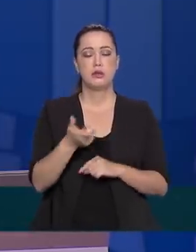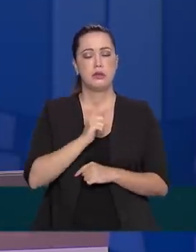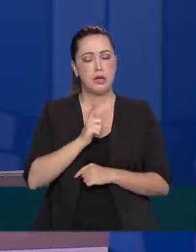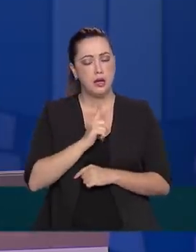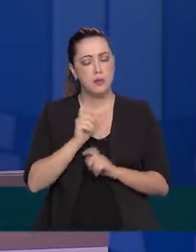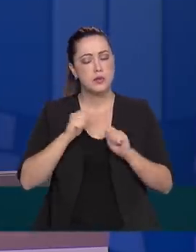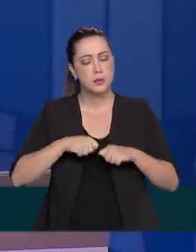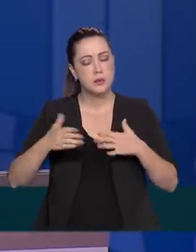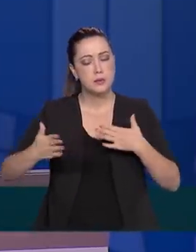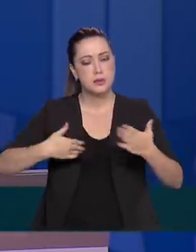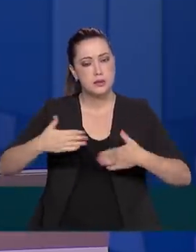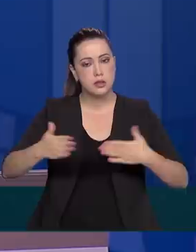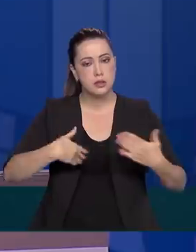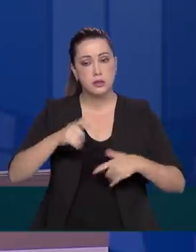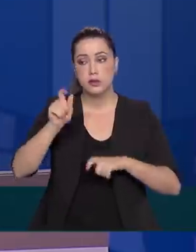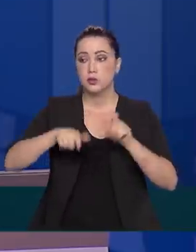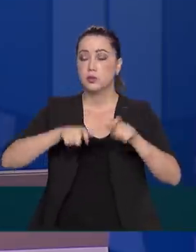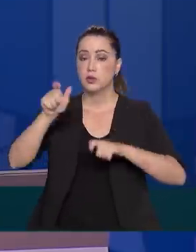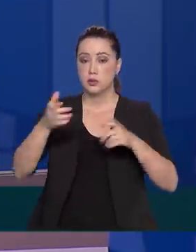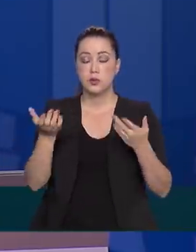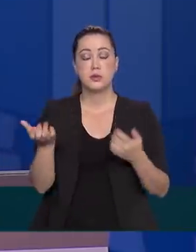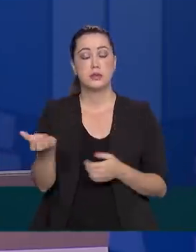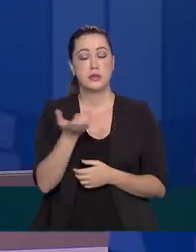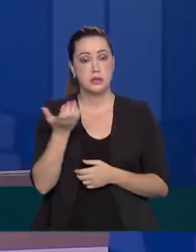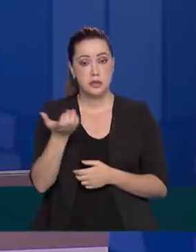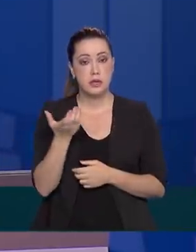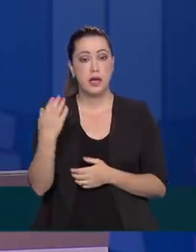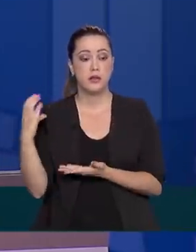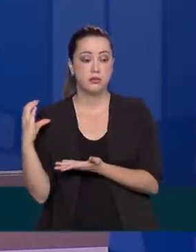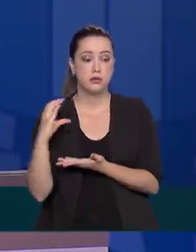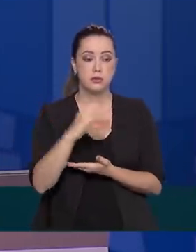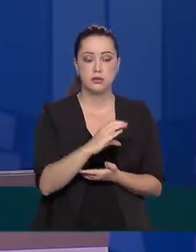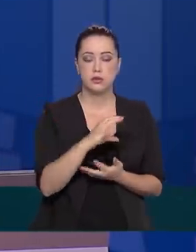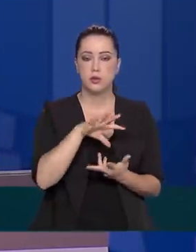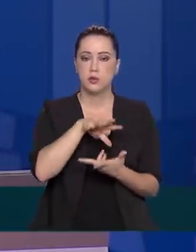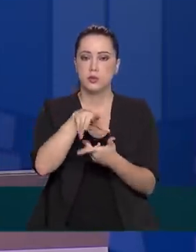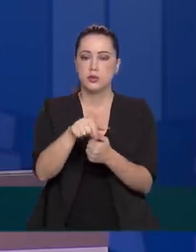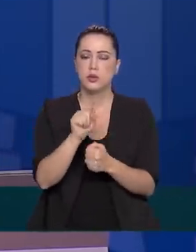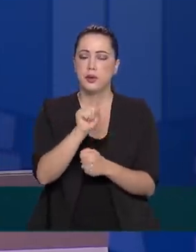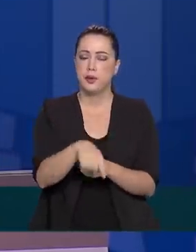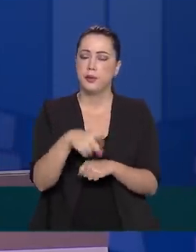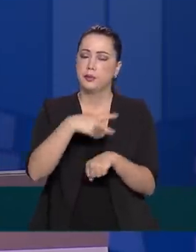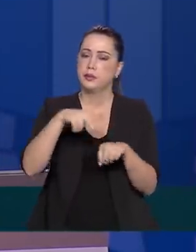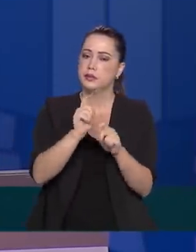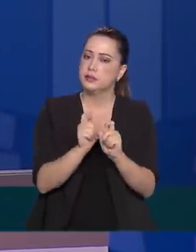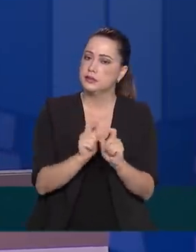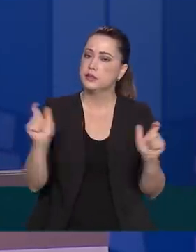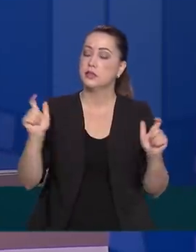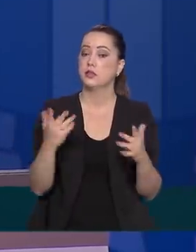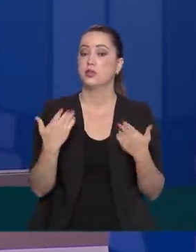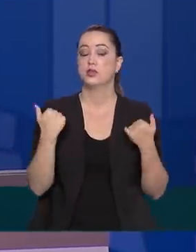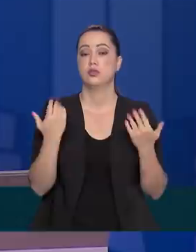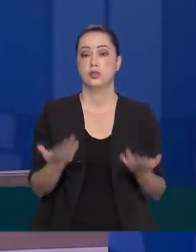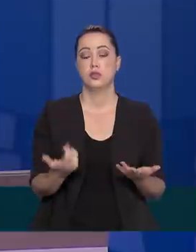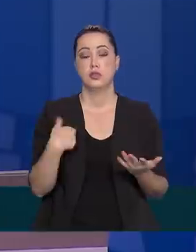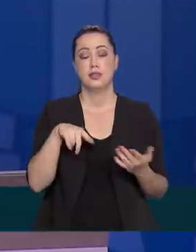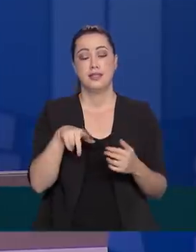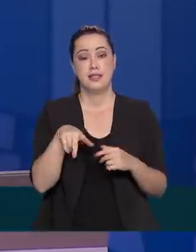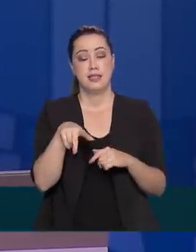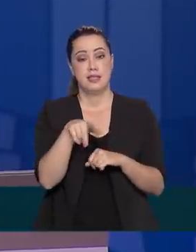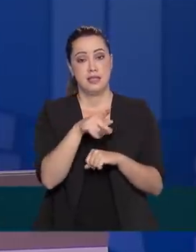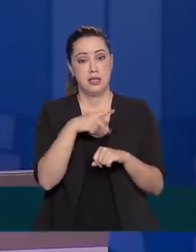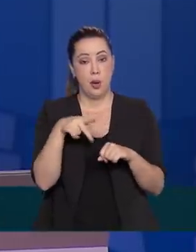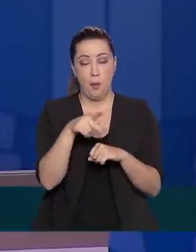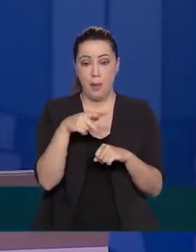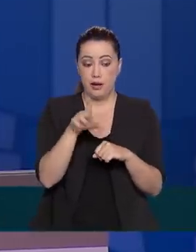mercado consumidor muito relevante do ponto de vista mundial, é um país muito grande e é um país com uma lacuna de